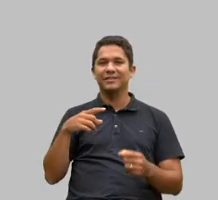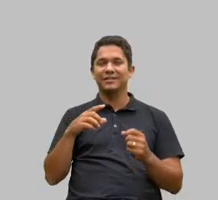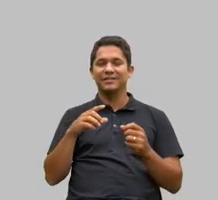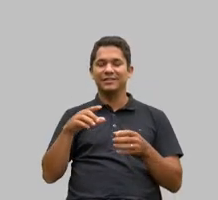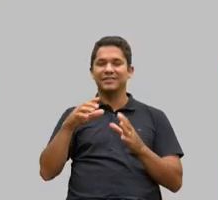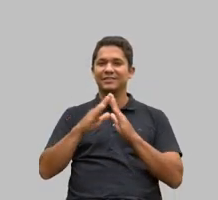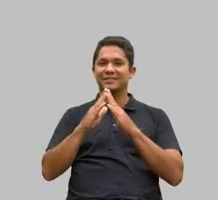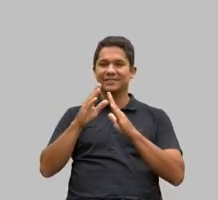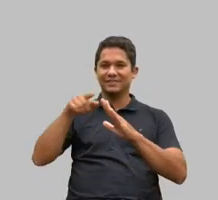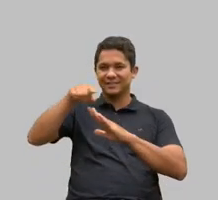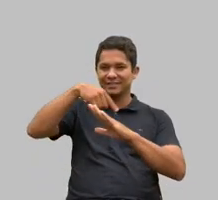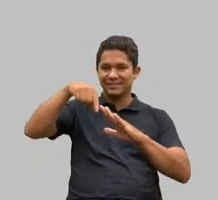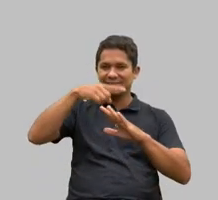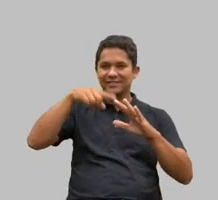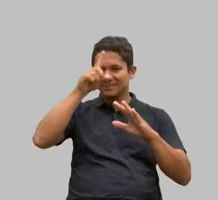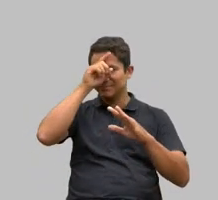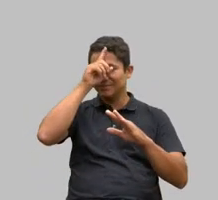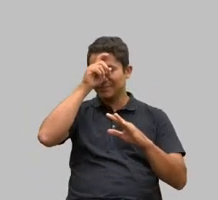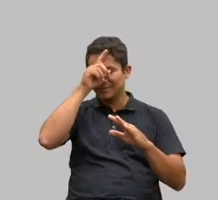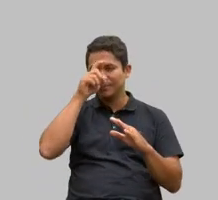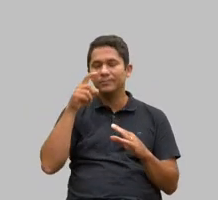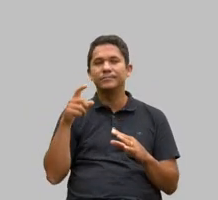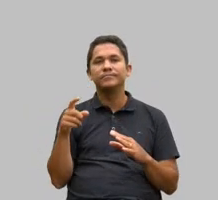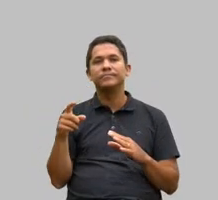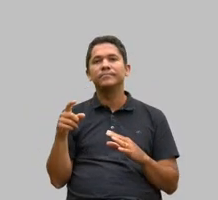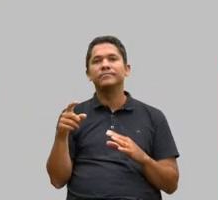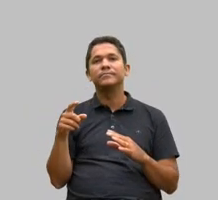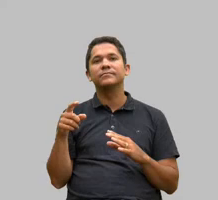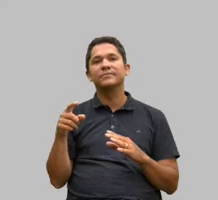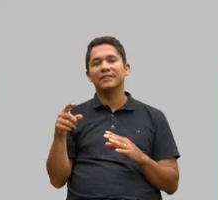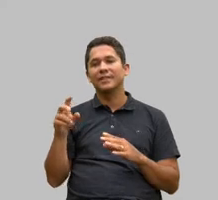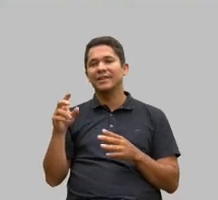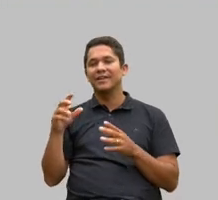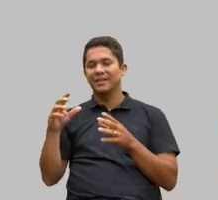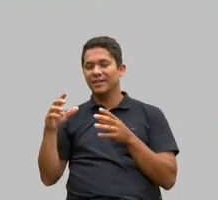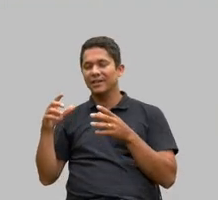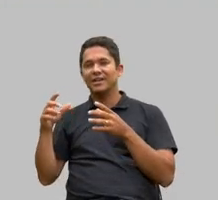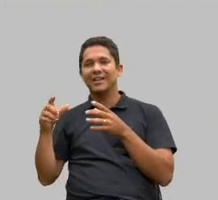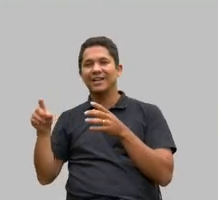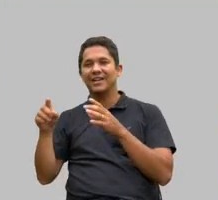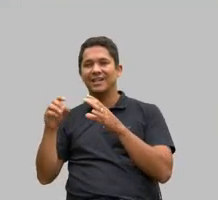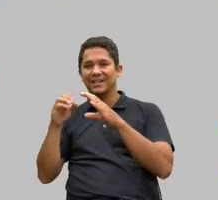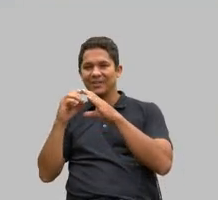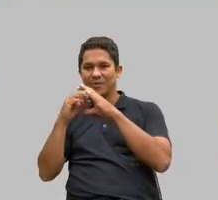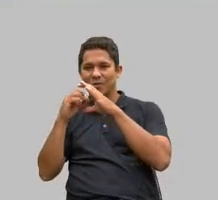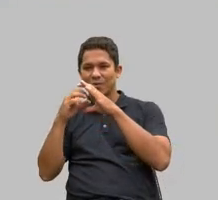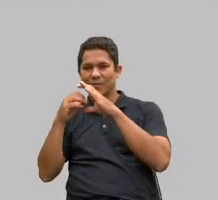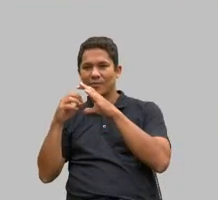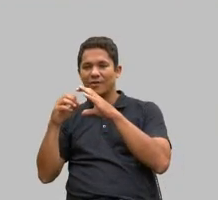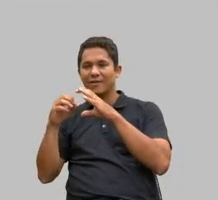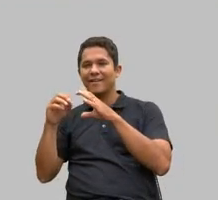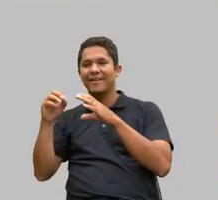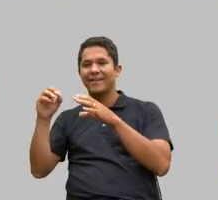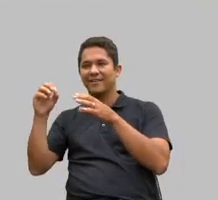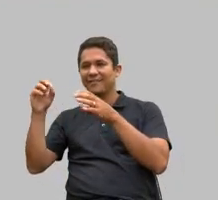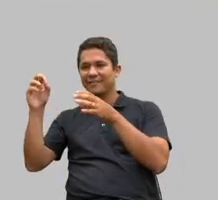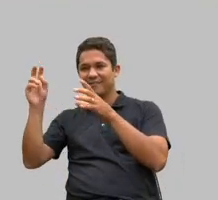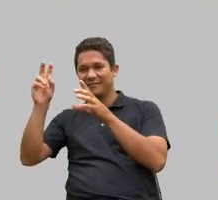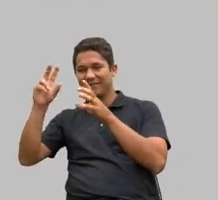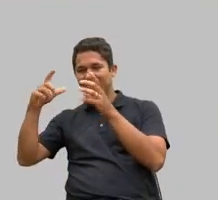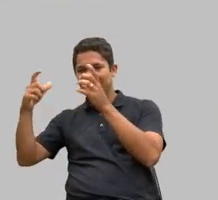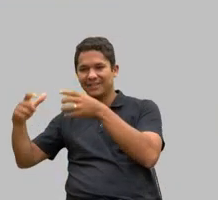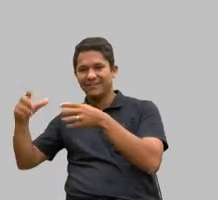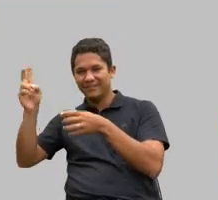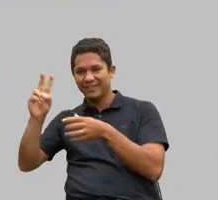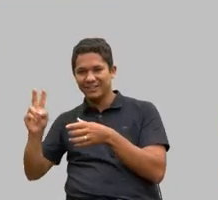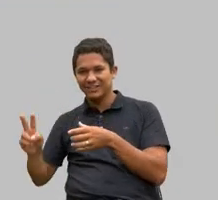premia os movimentos voluntários escreve e premia os movimentos e elas já ganharam esse prêmio do